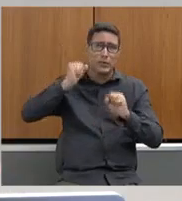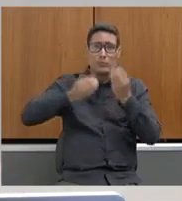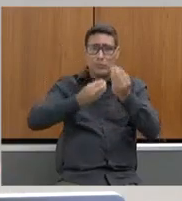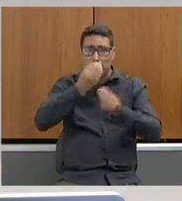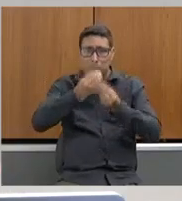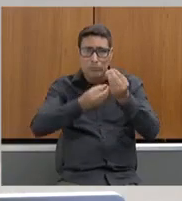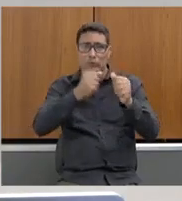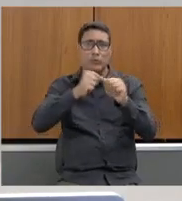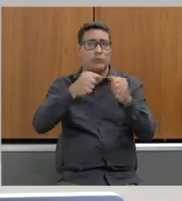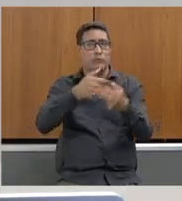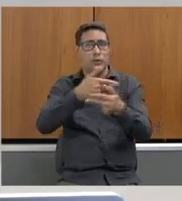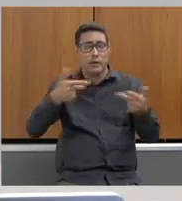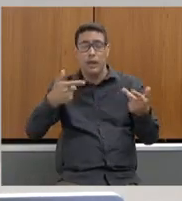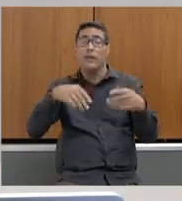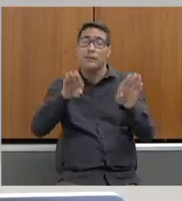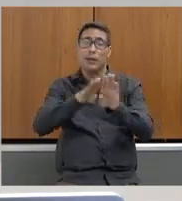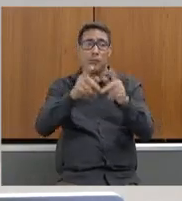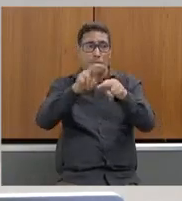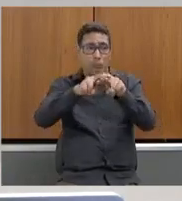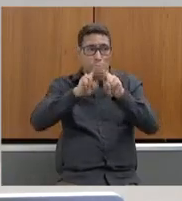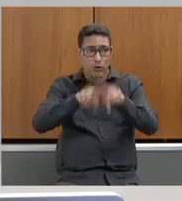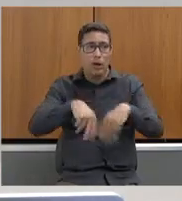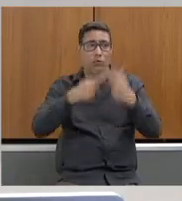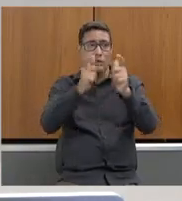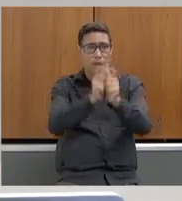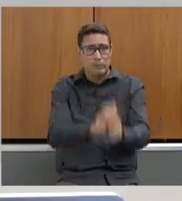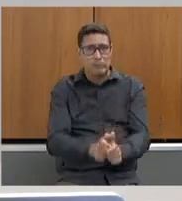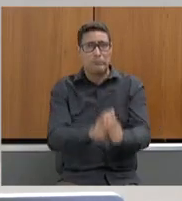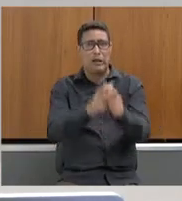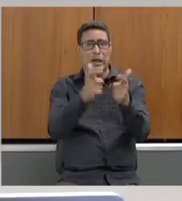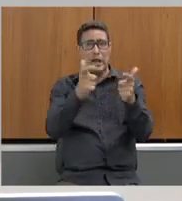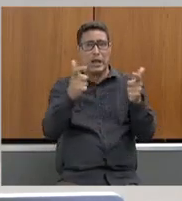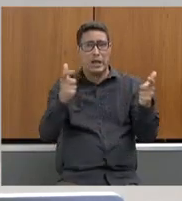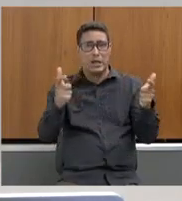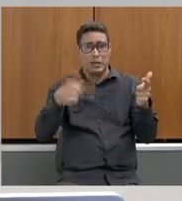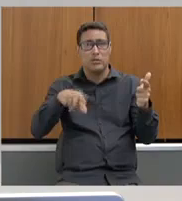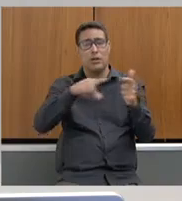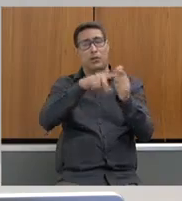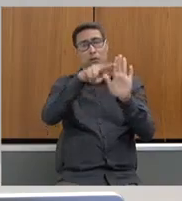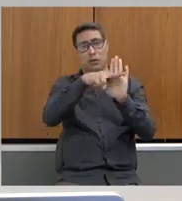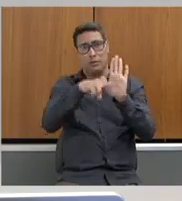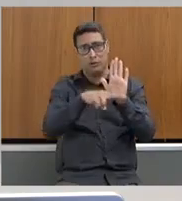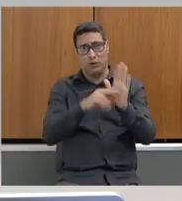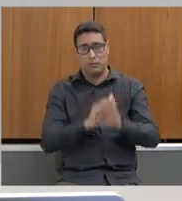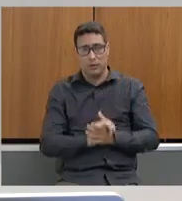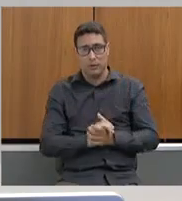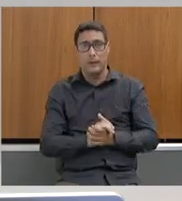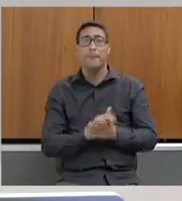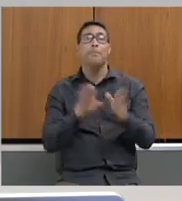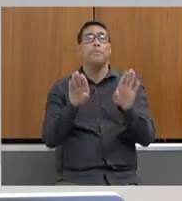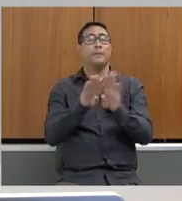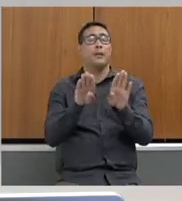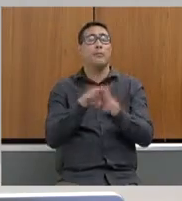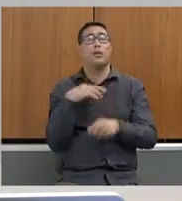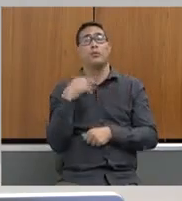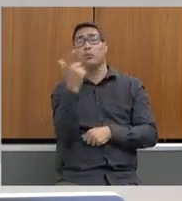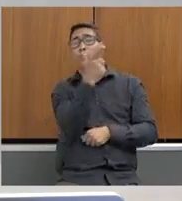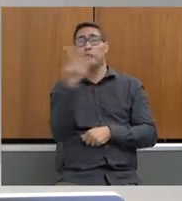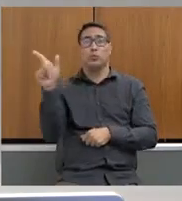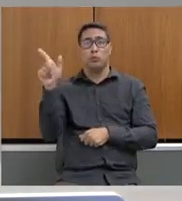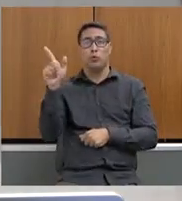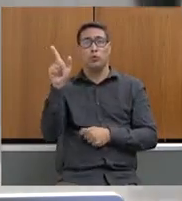inclusive considerando a amplitude interpretativa dessas normas. Além disso, deputada, um outro ponto que nós